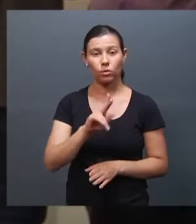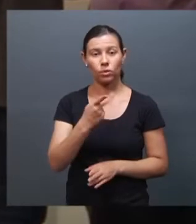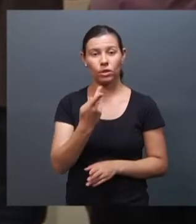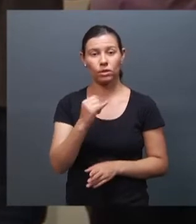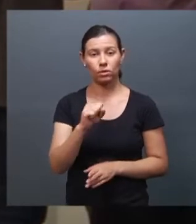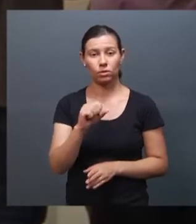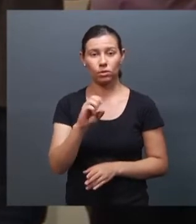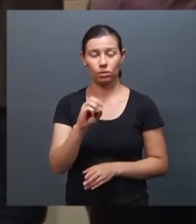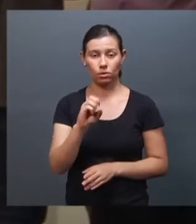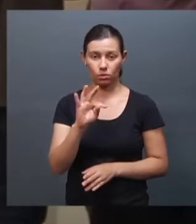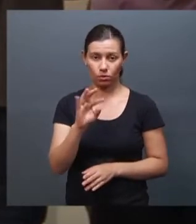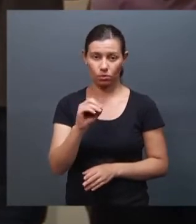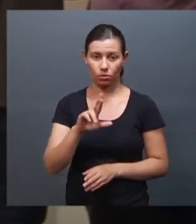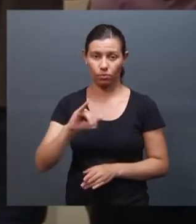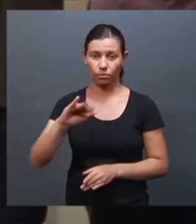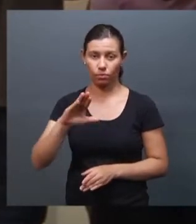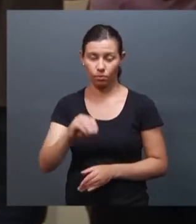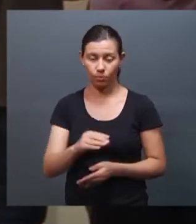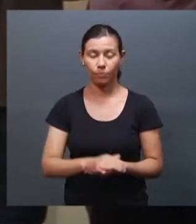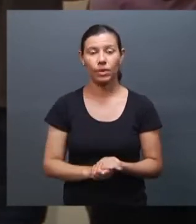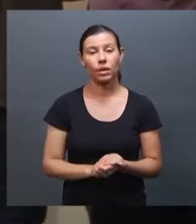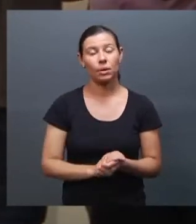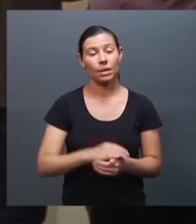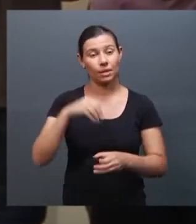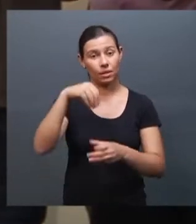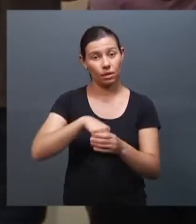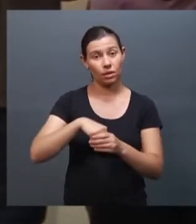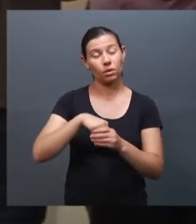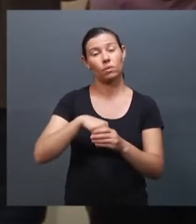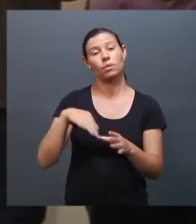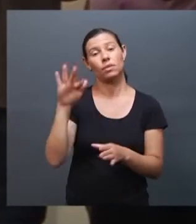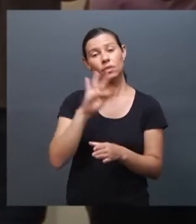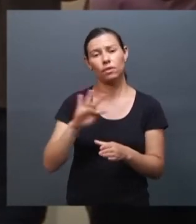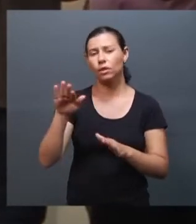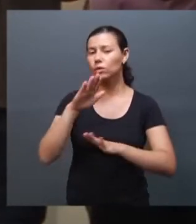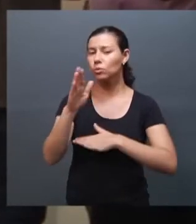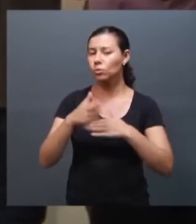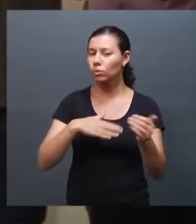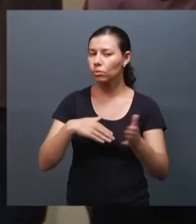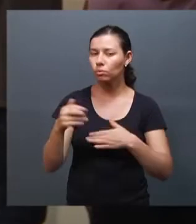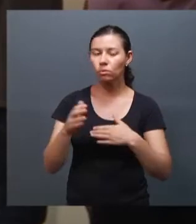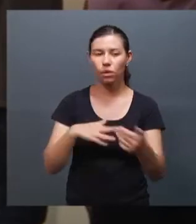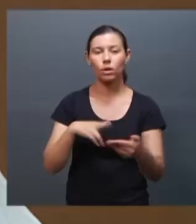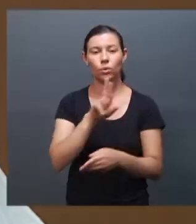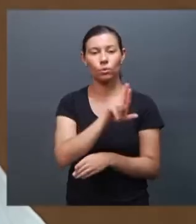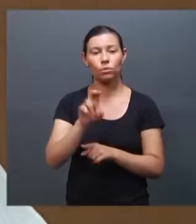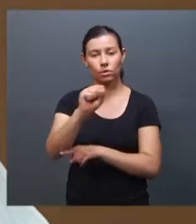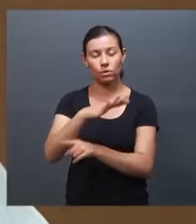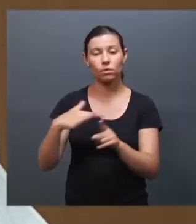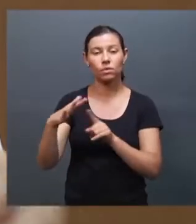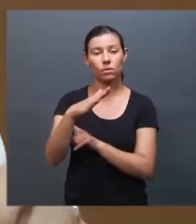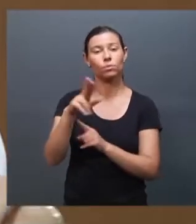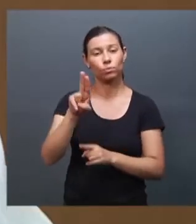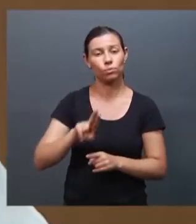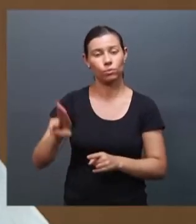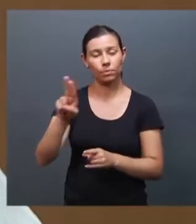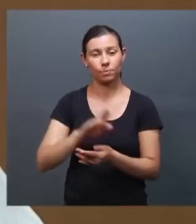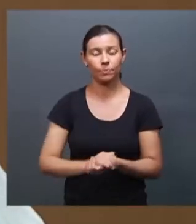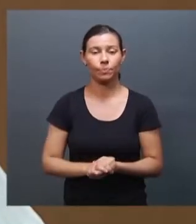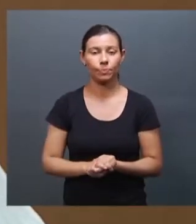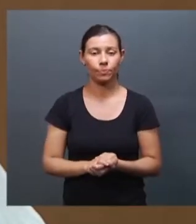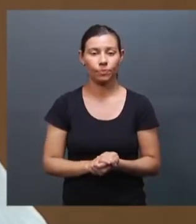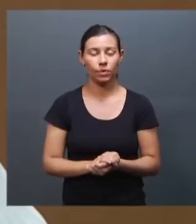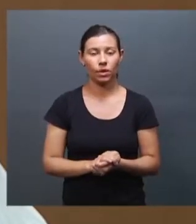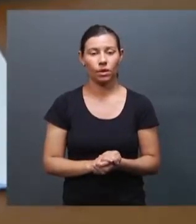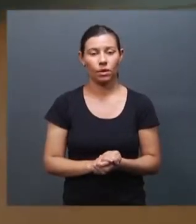Mas dentro da universidade, tudo que ali havia era o uso do nome social. O pró-reitor de graduação da